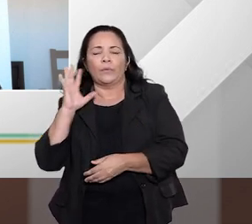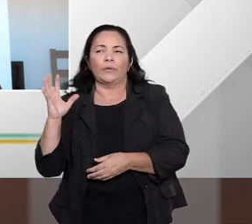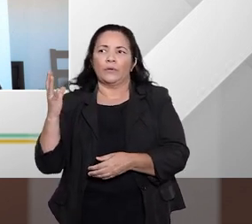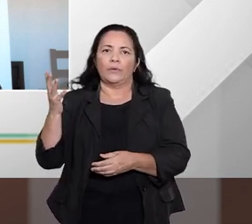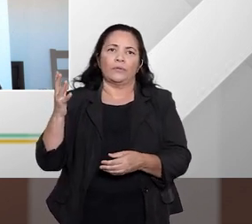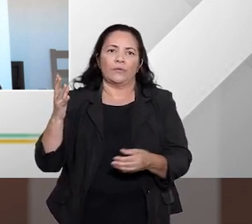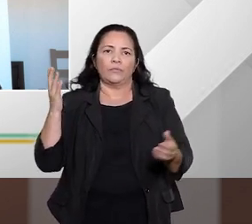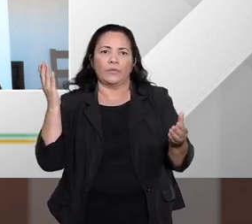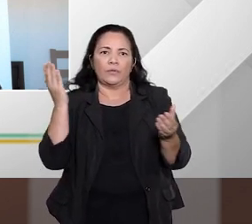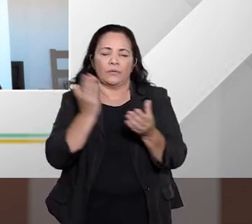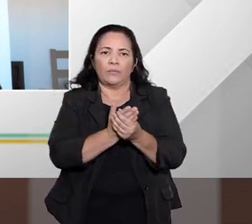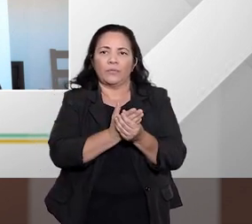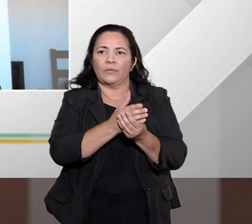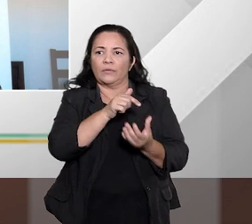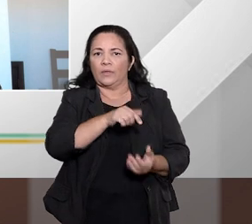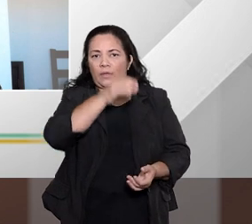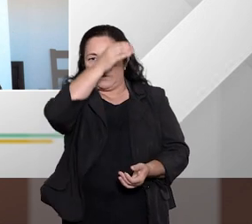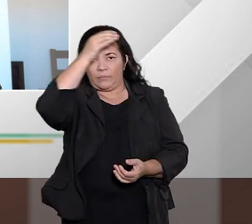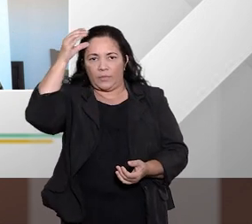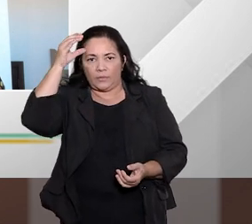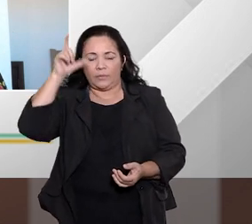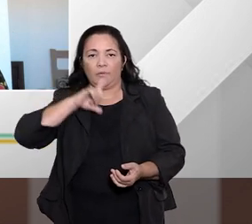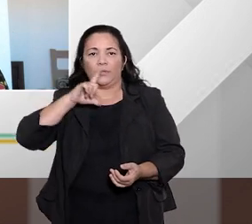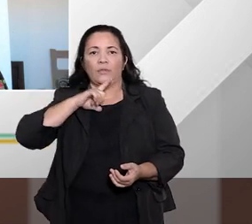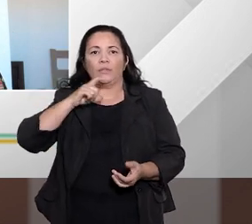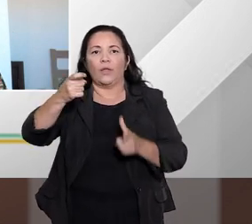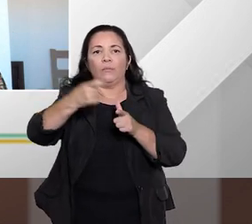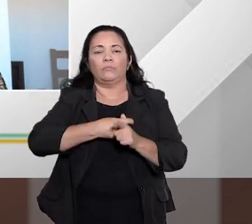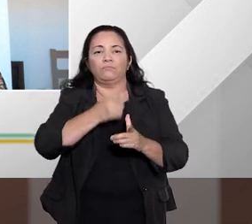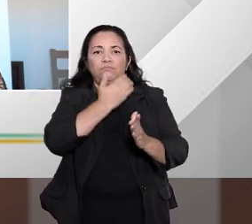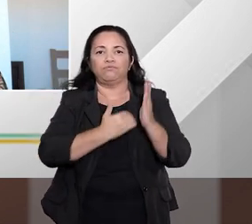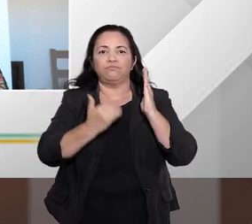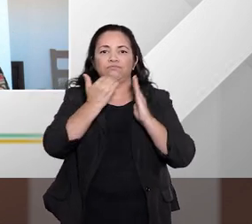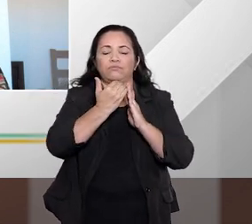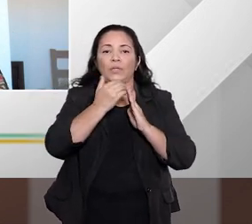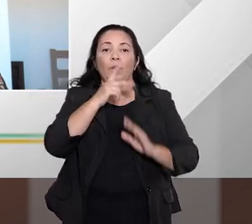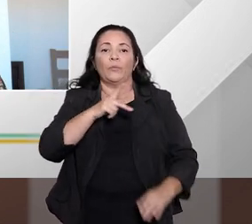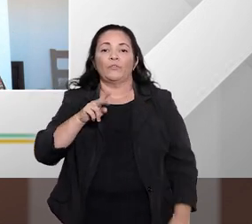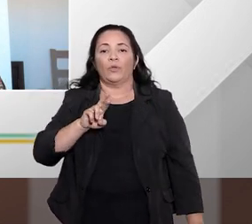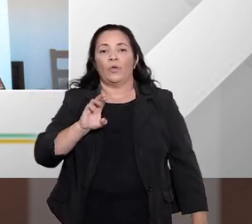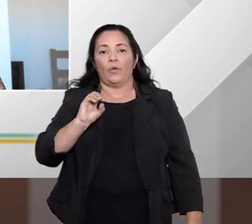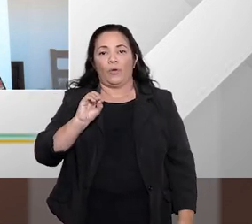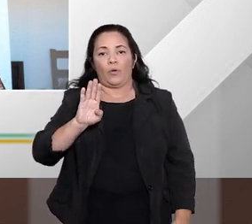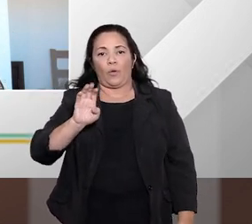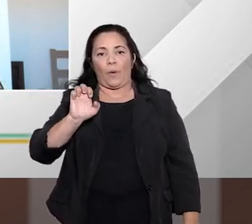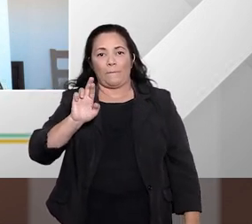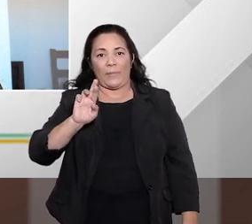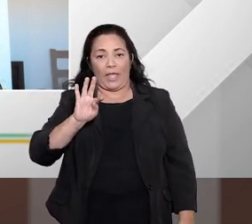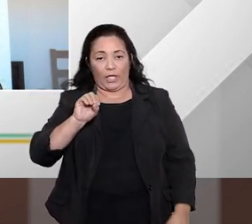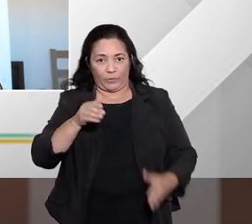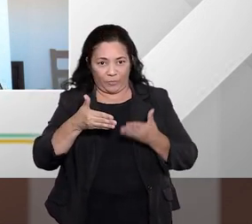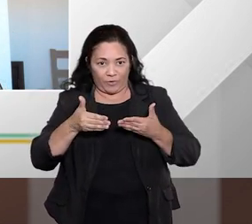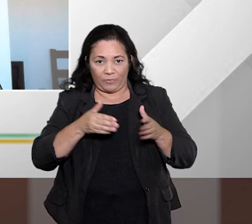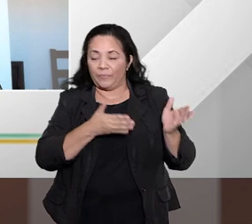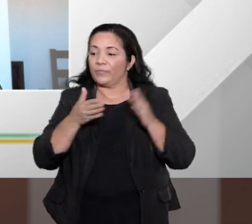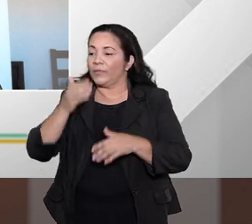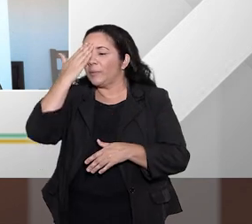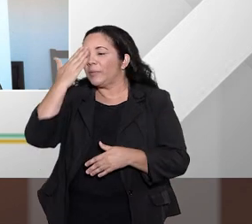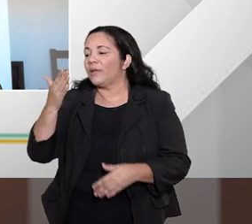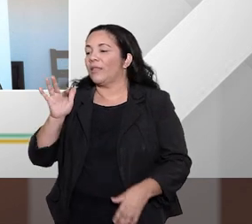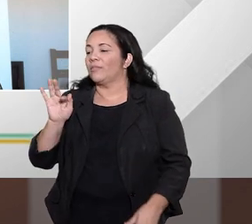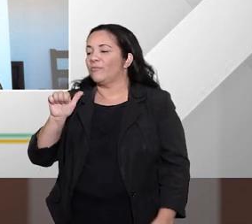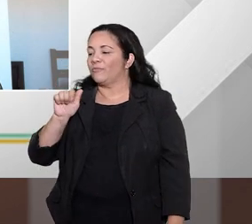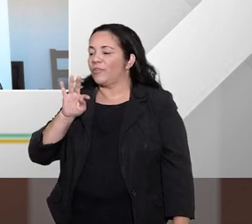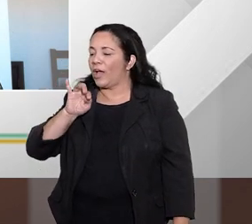judicializadas de cidadãos superendividados eu gostaria de começar pelo professor Roberto por favor Muito obrigado Fátima